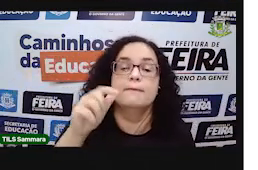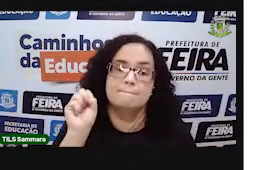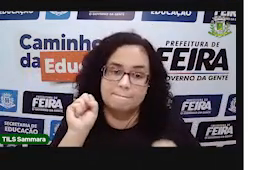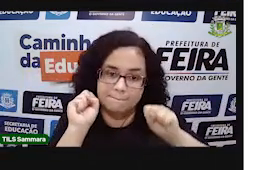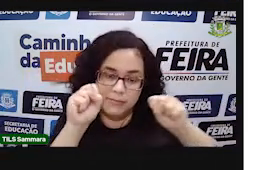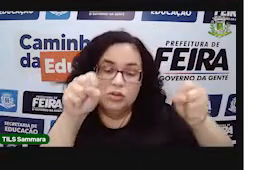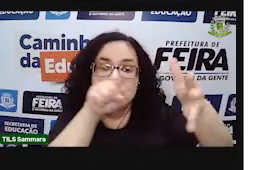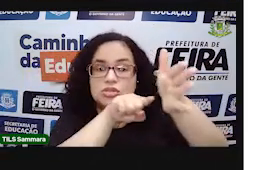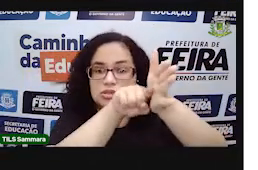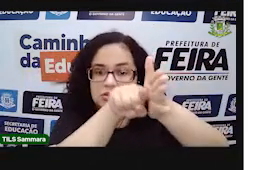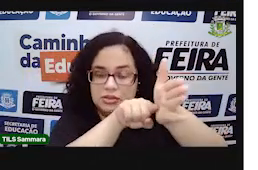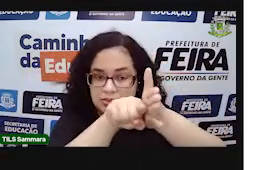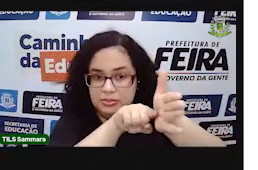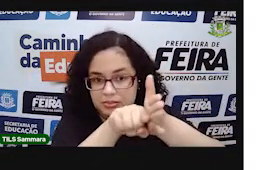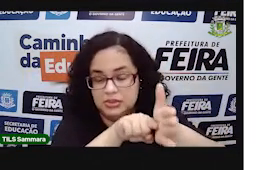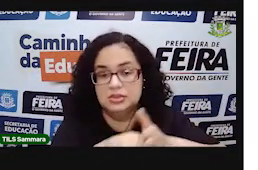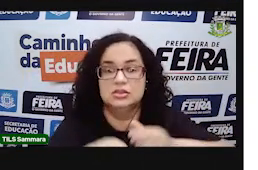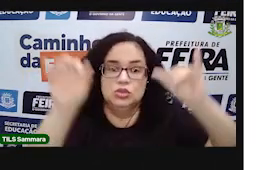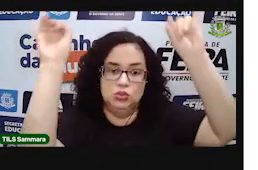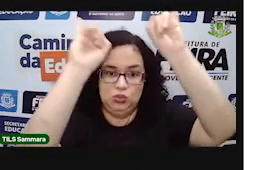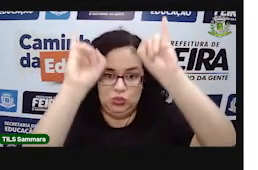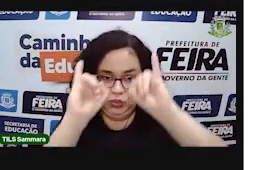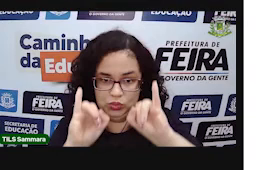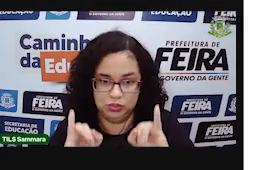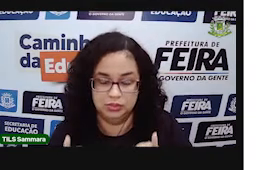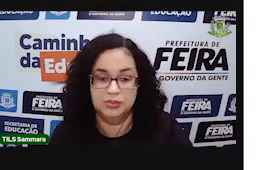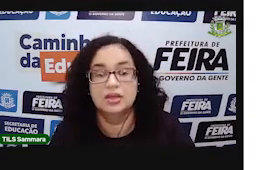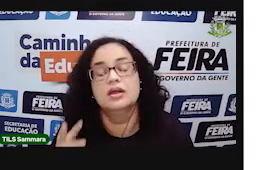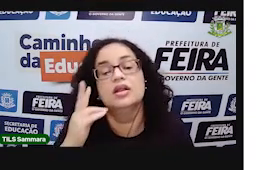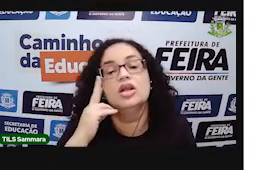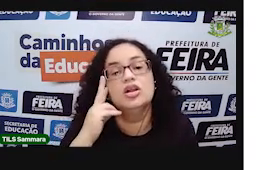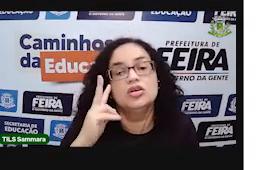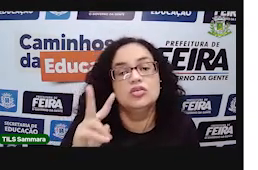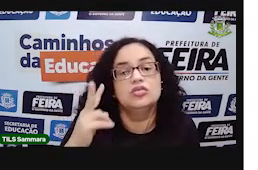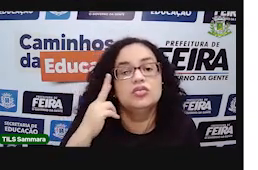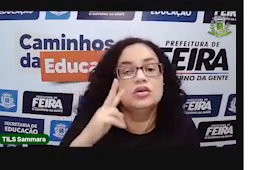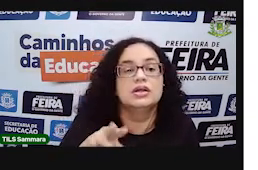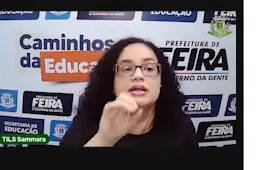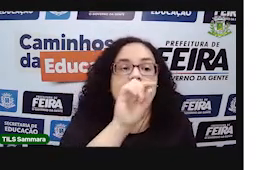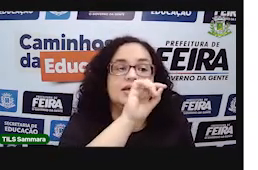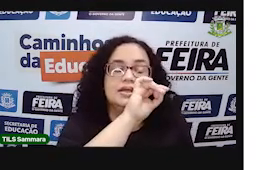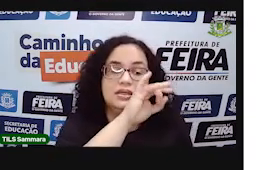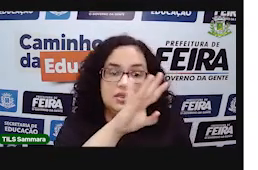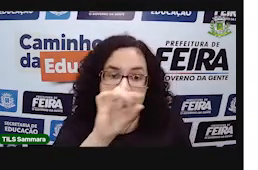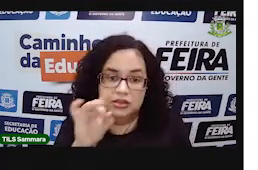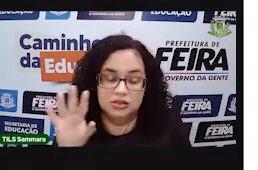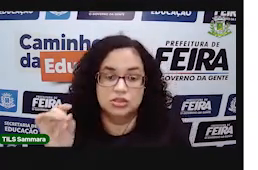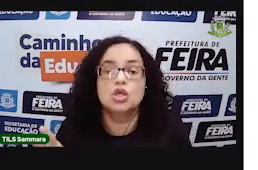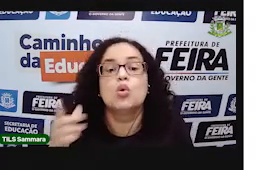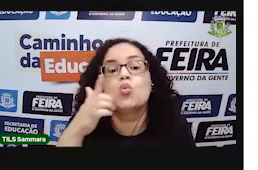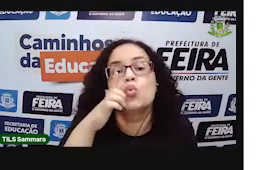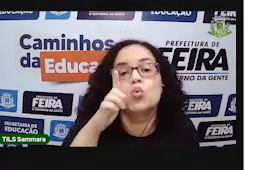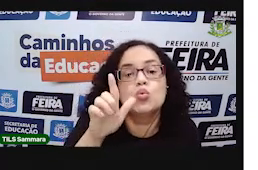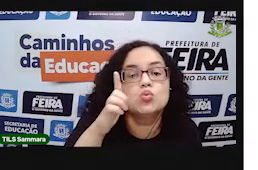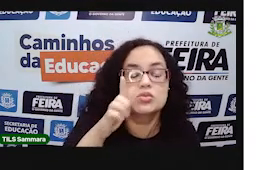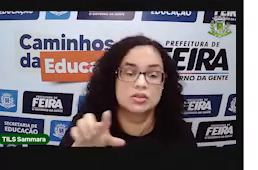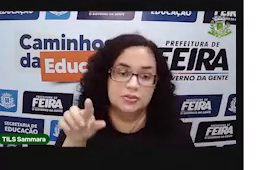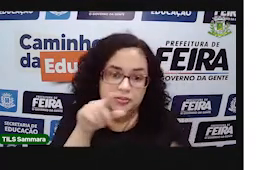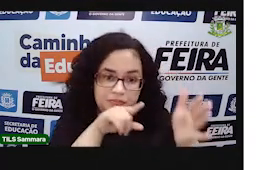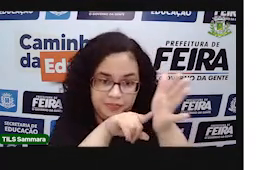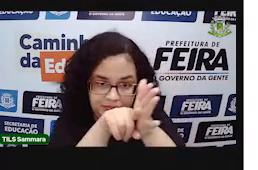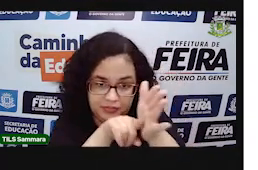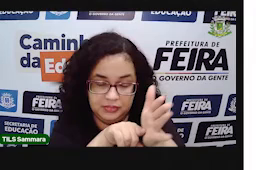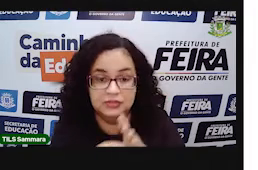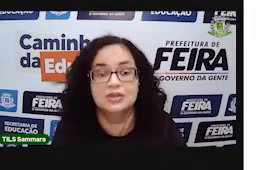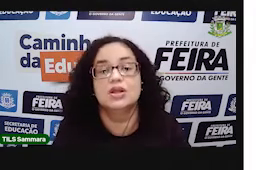outro e você pode estar pesquisando imagens aí para verificar cada um aí dos